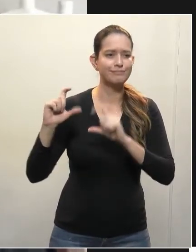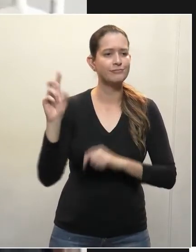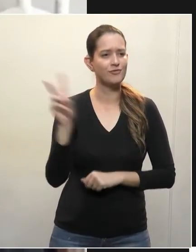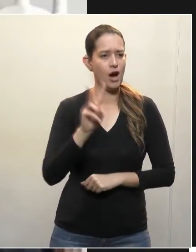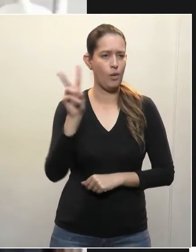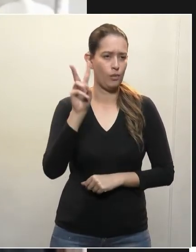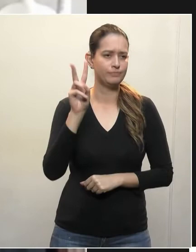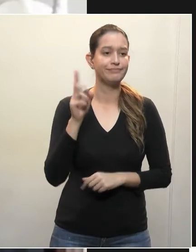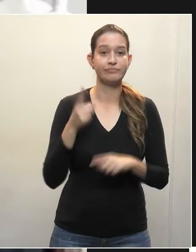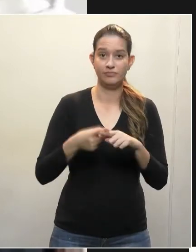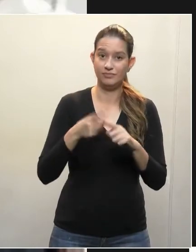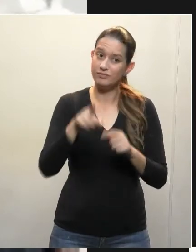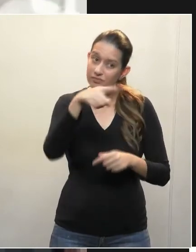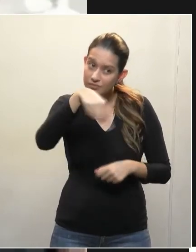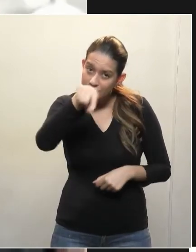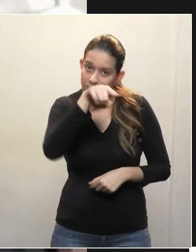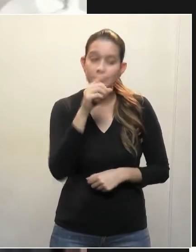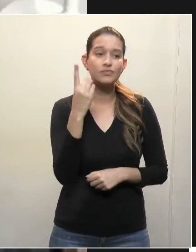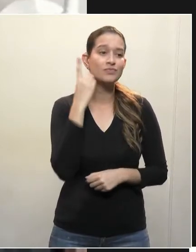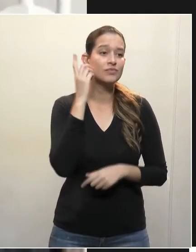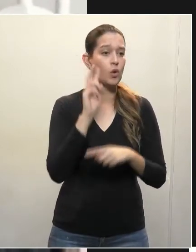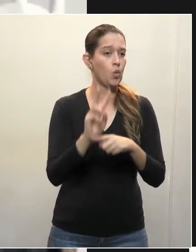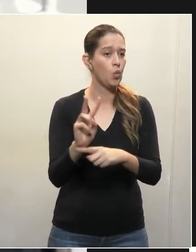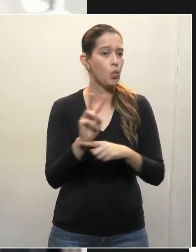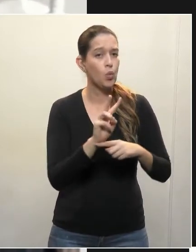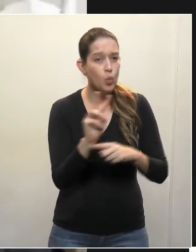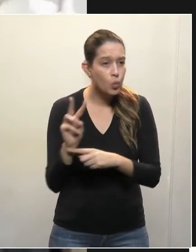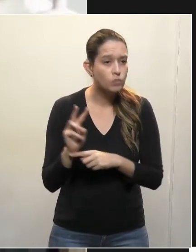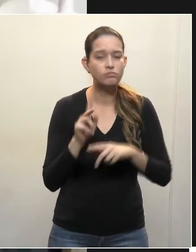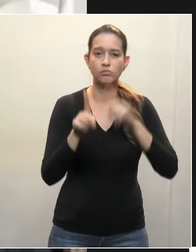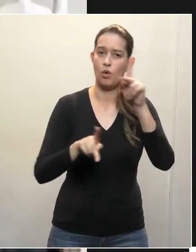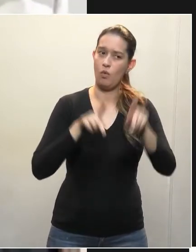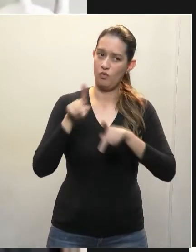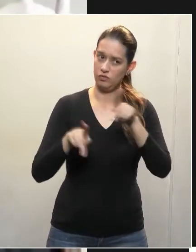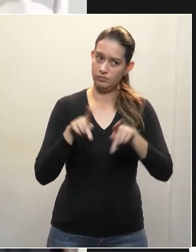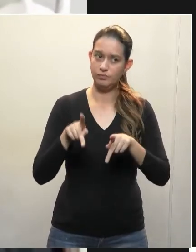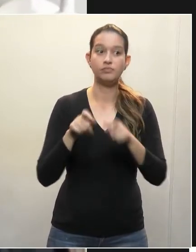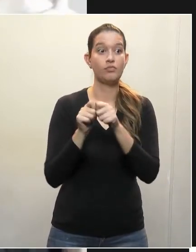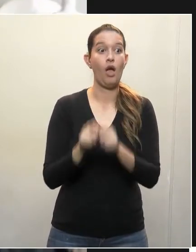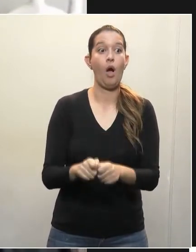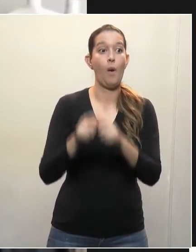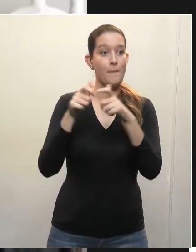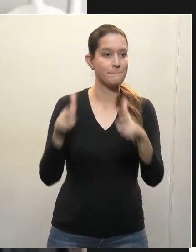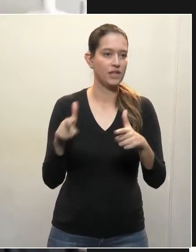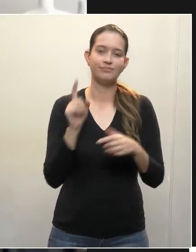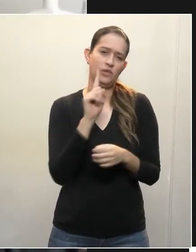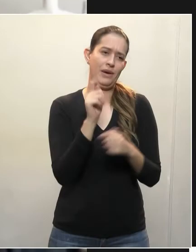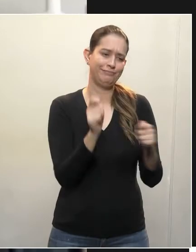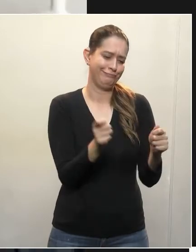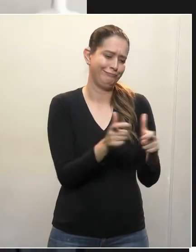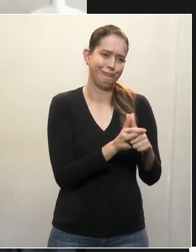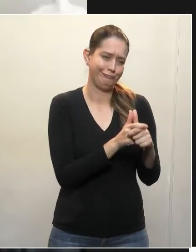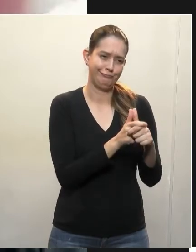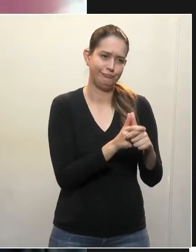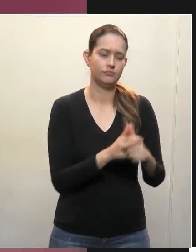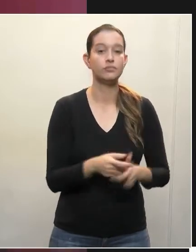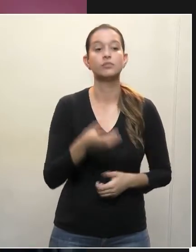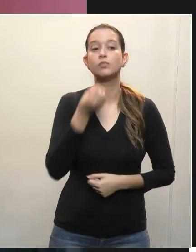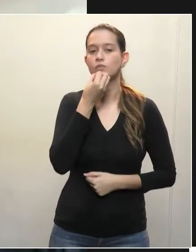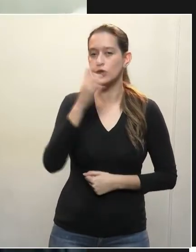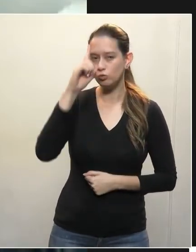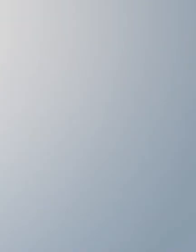defender o povo, a grande maioria, e não a pequena minoria. É isso que eu tinha muito a dizer. Muito obrigado, presidente. Bom dia a todos.